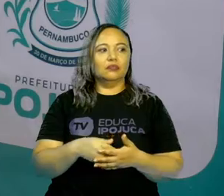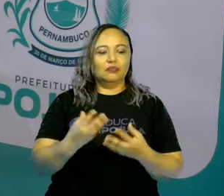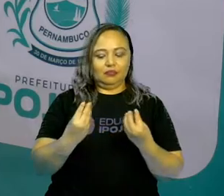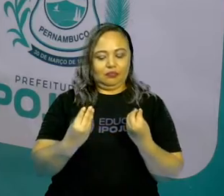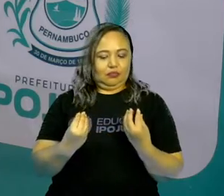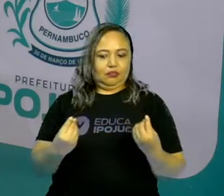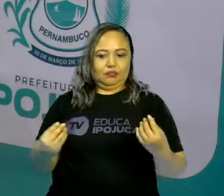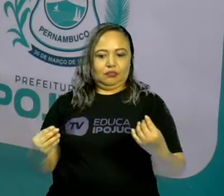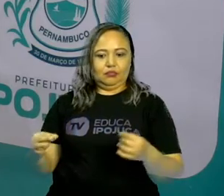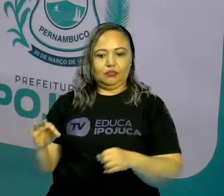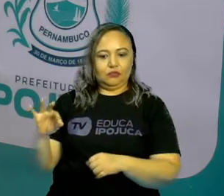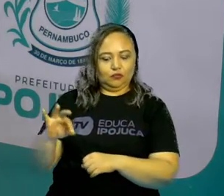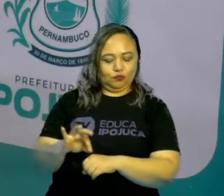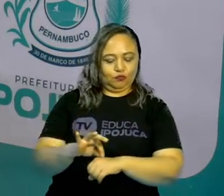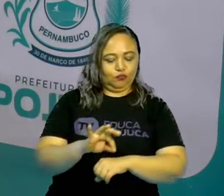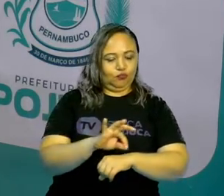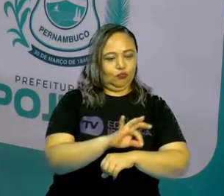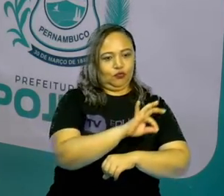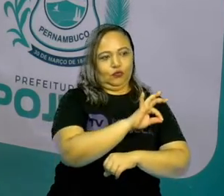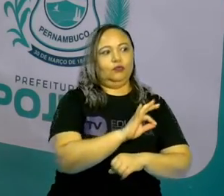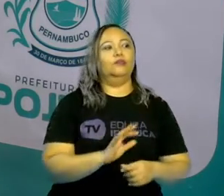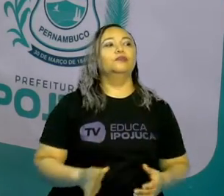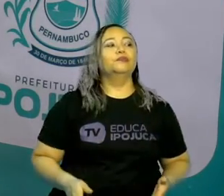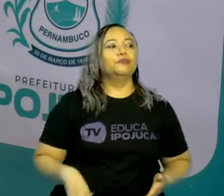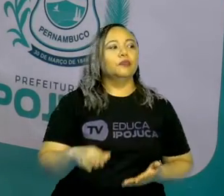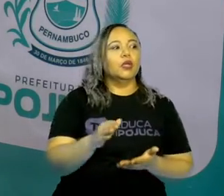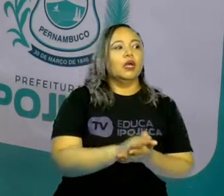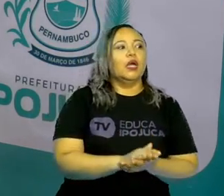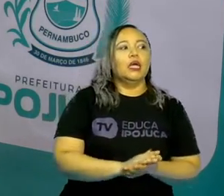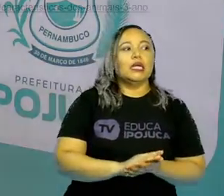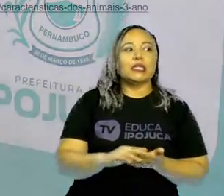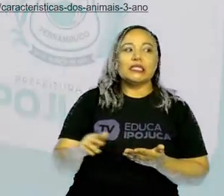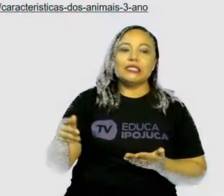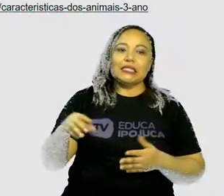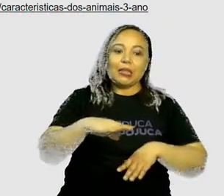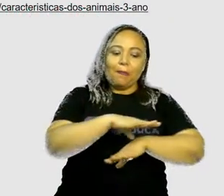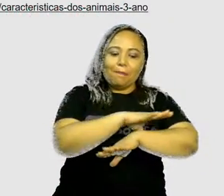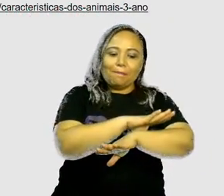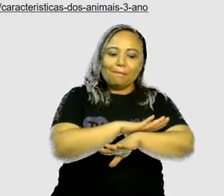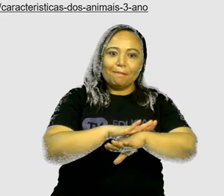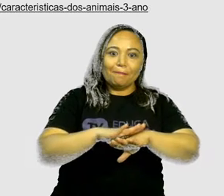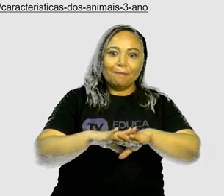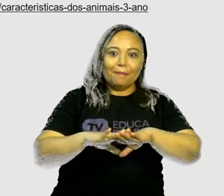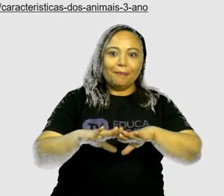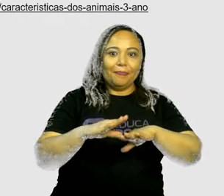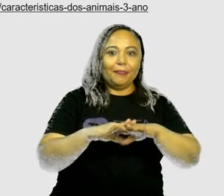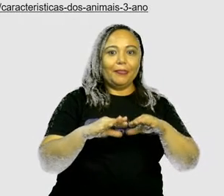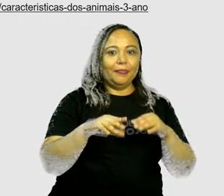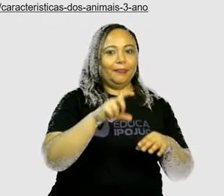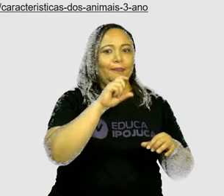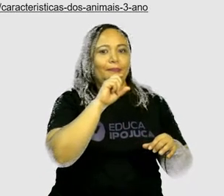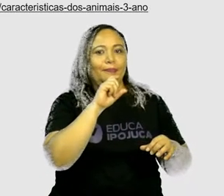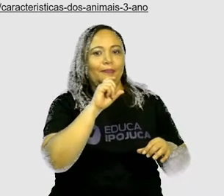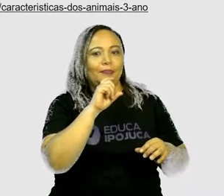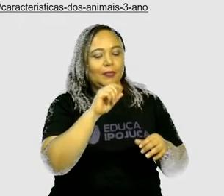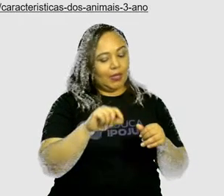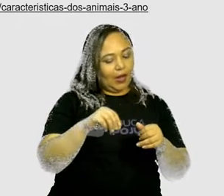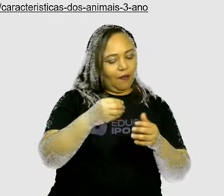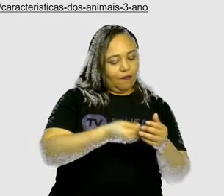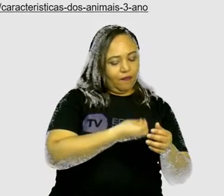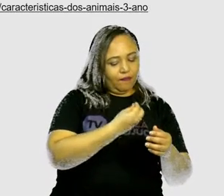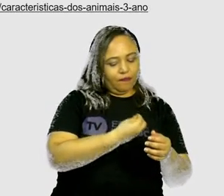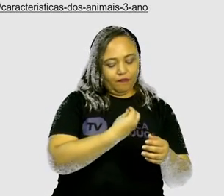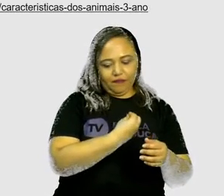formiga, então tem que ter cuidado. Os anfíbios têm a pele úmida e vivem na terra e na água.